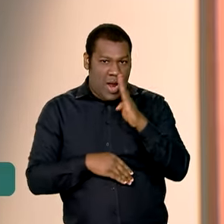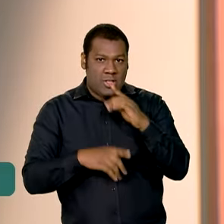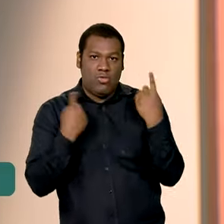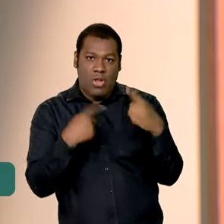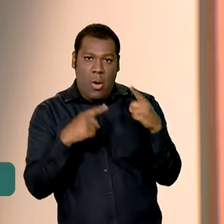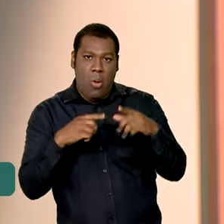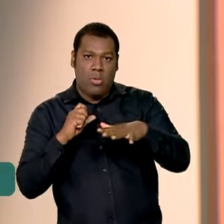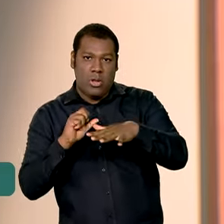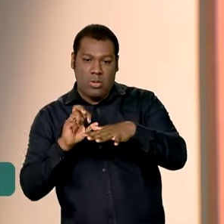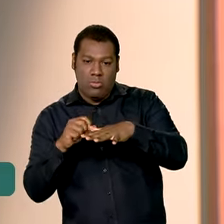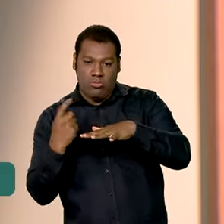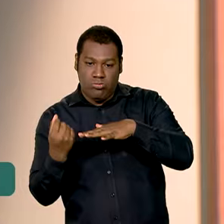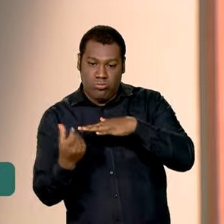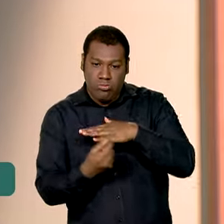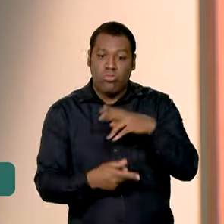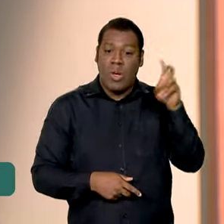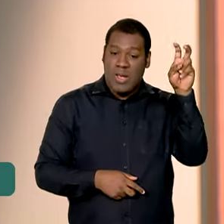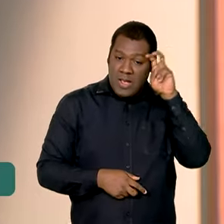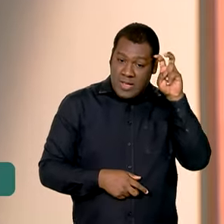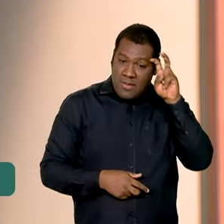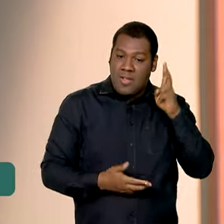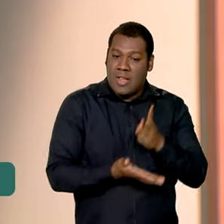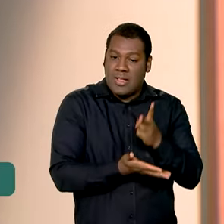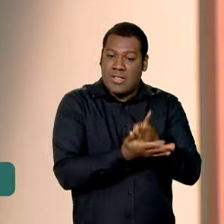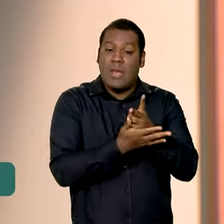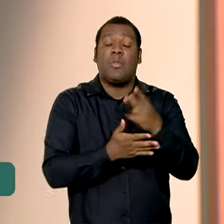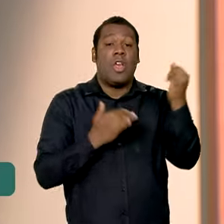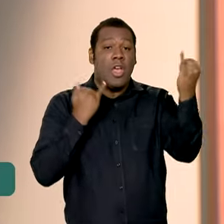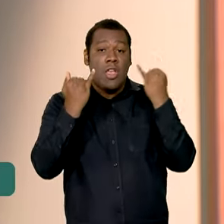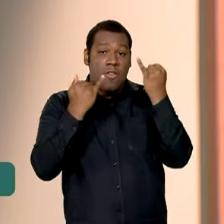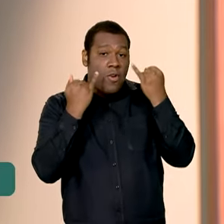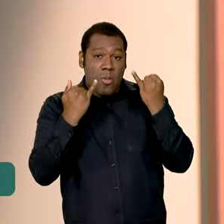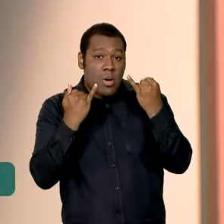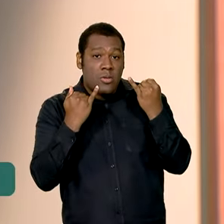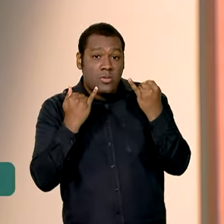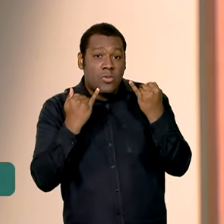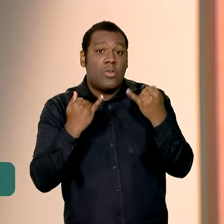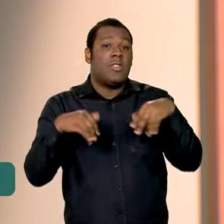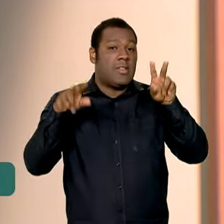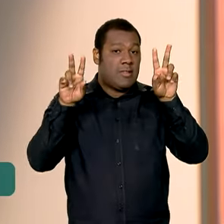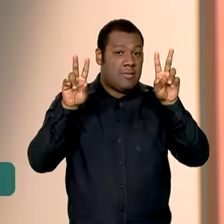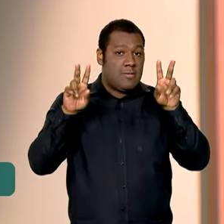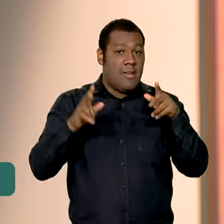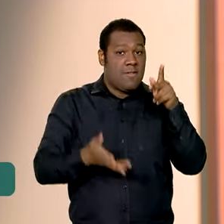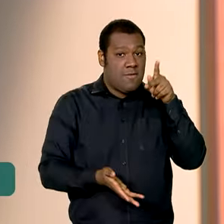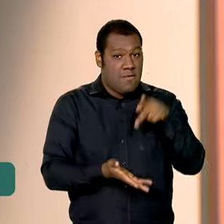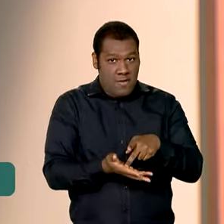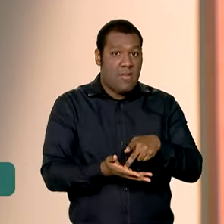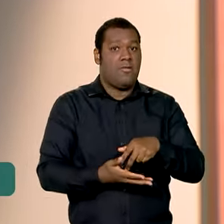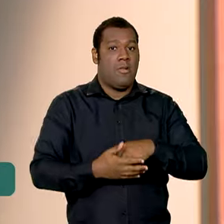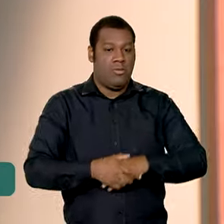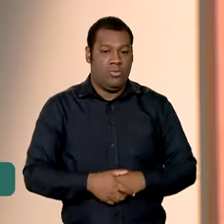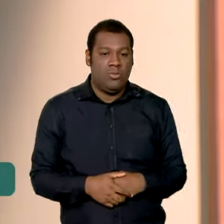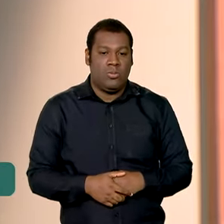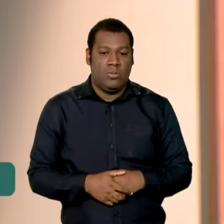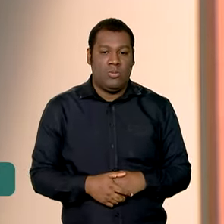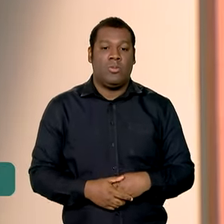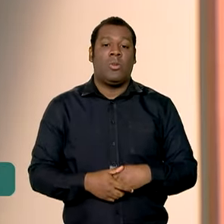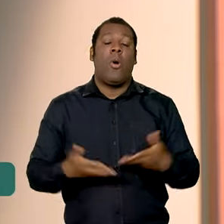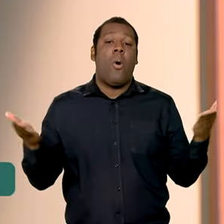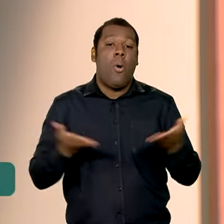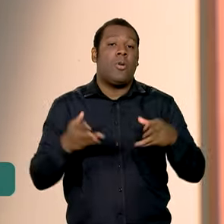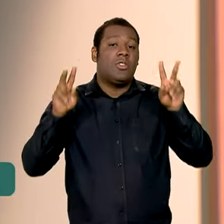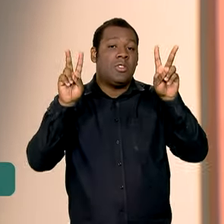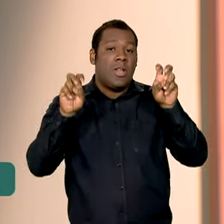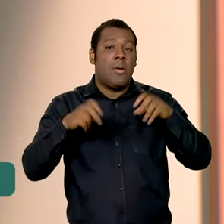gente vai trazer para você informações seguras sobre assuntos que muitas vezes são alvo de notícias falsas. O tema de